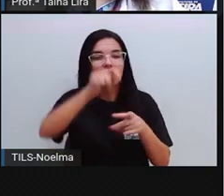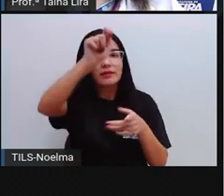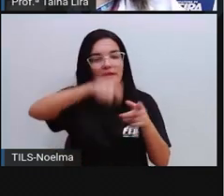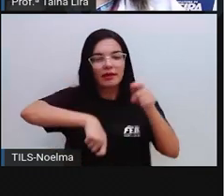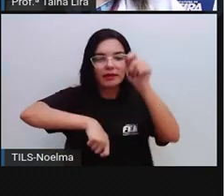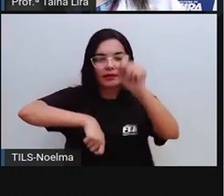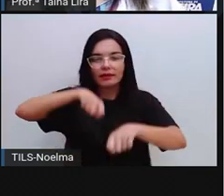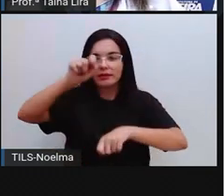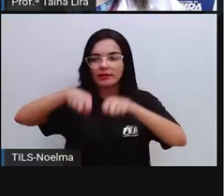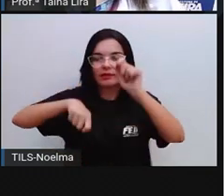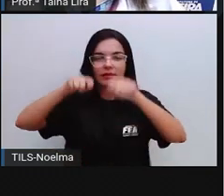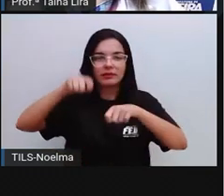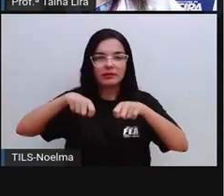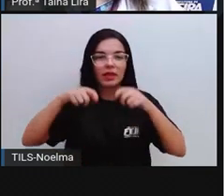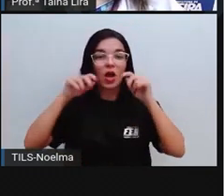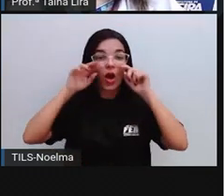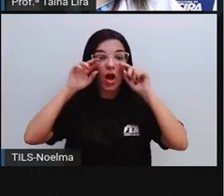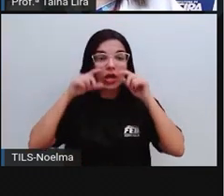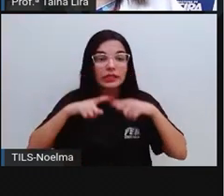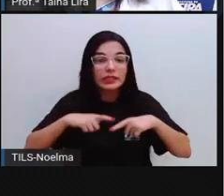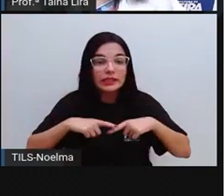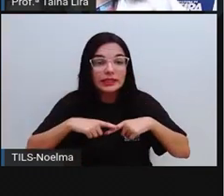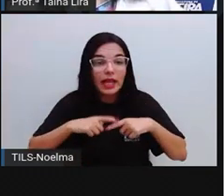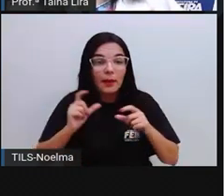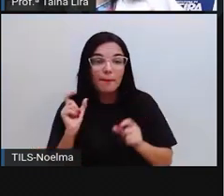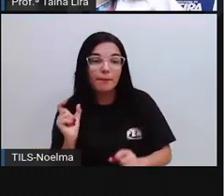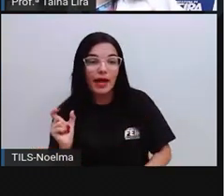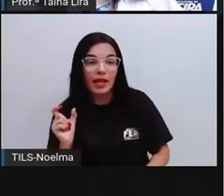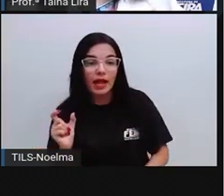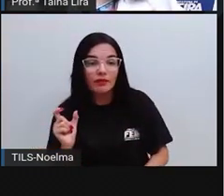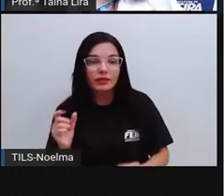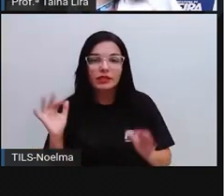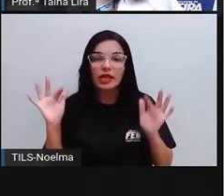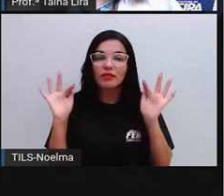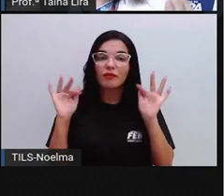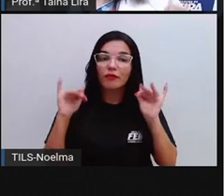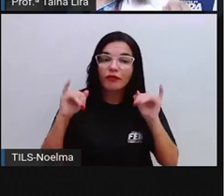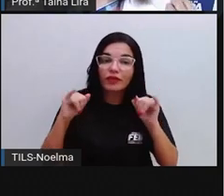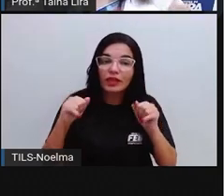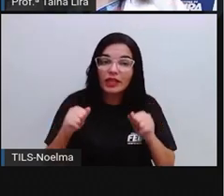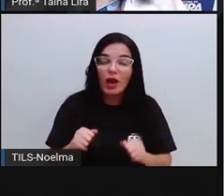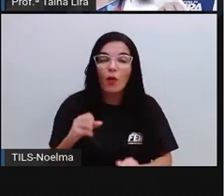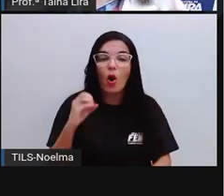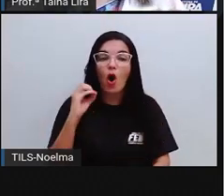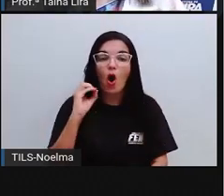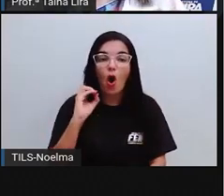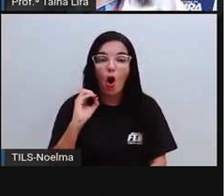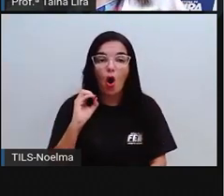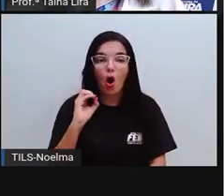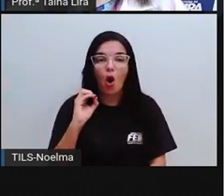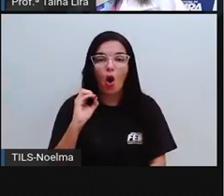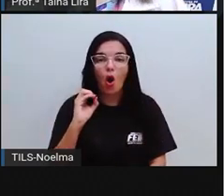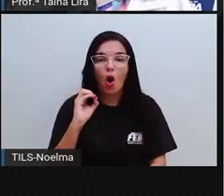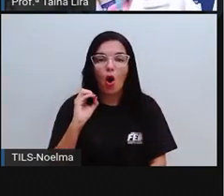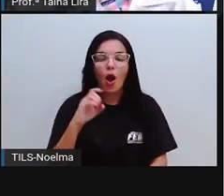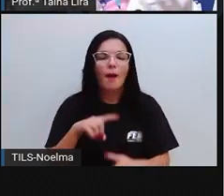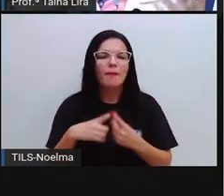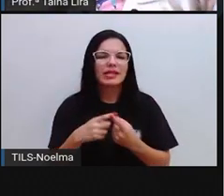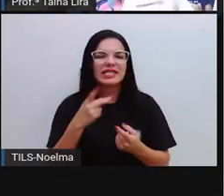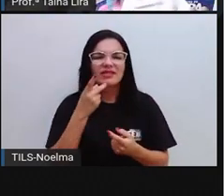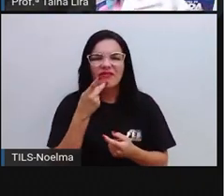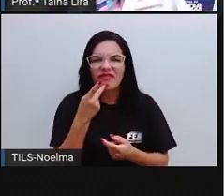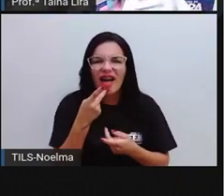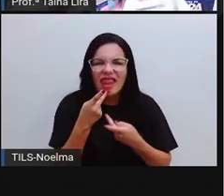riscos. Então, são palavrinhas que quando nós pronunciamos, olha lá, amarelo, nós